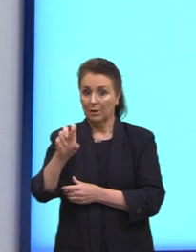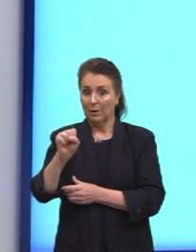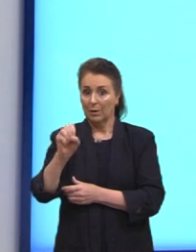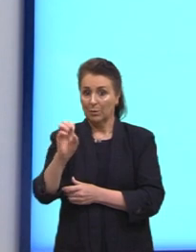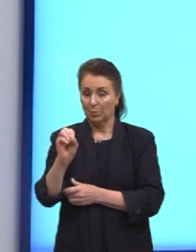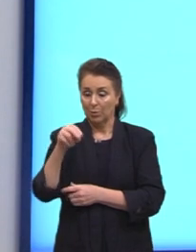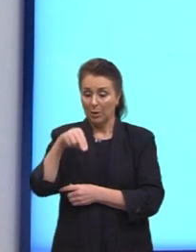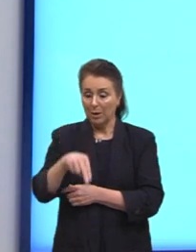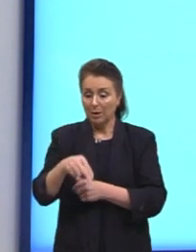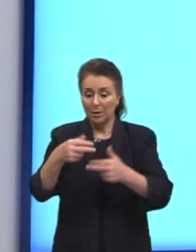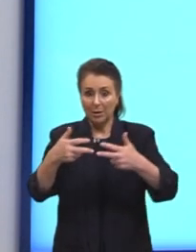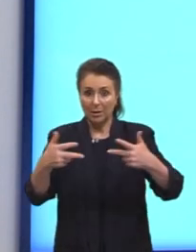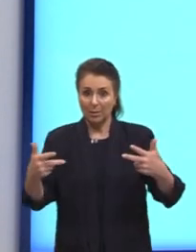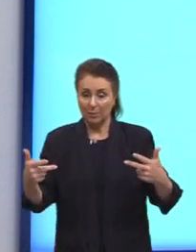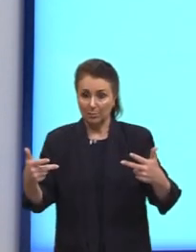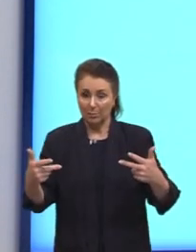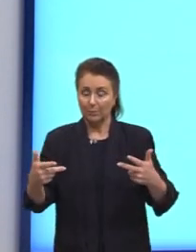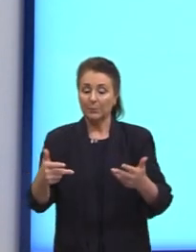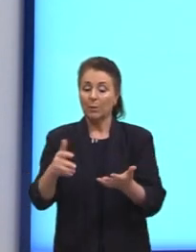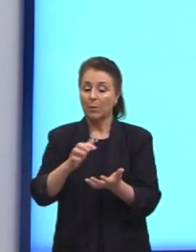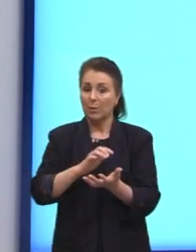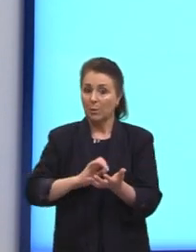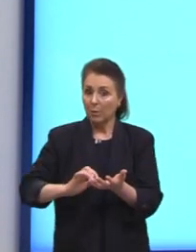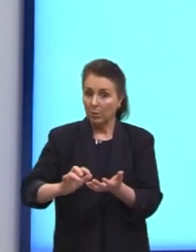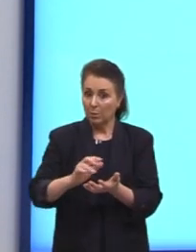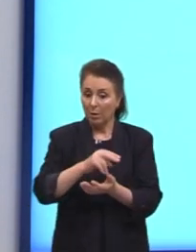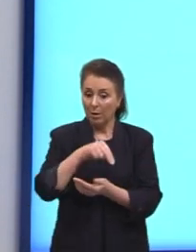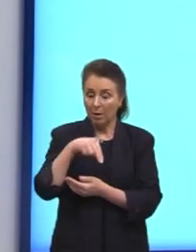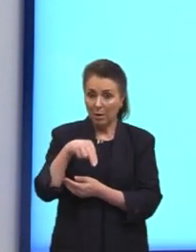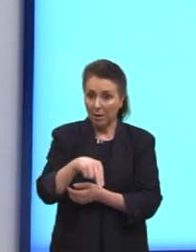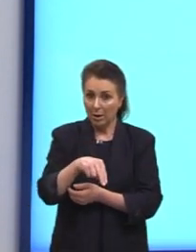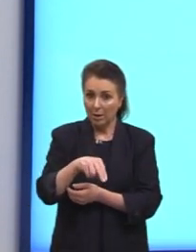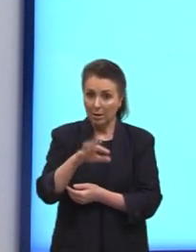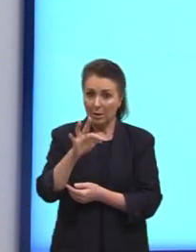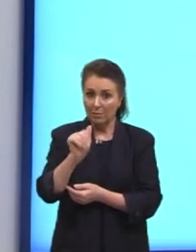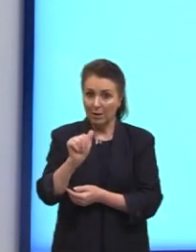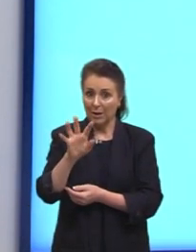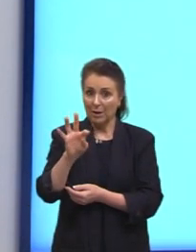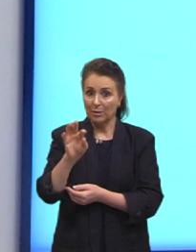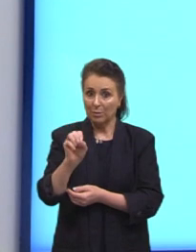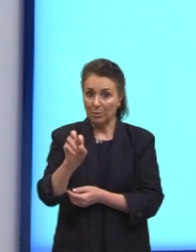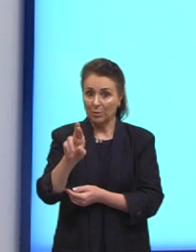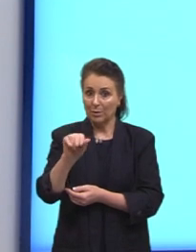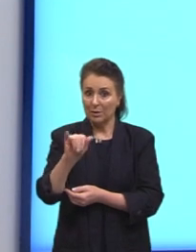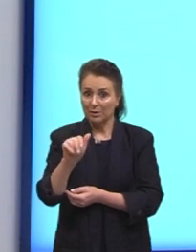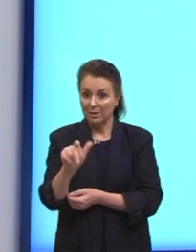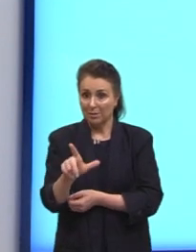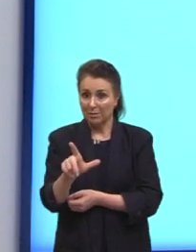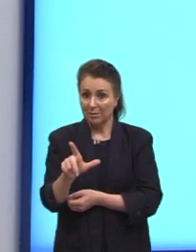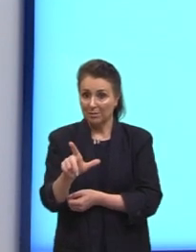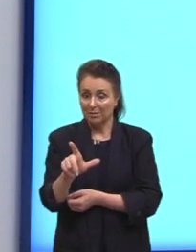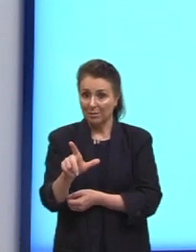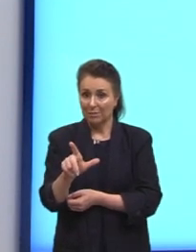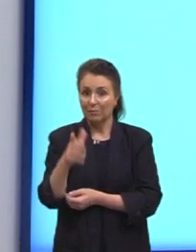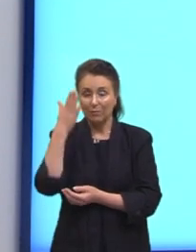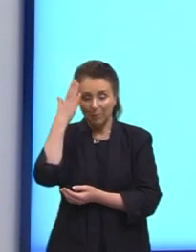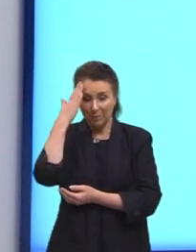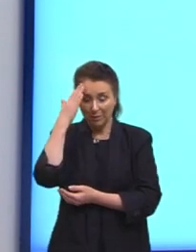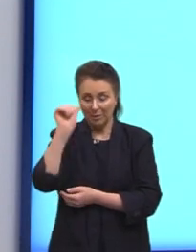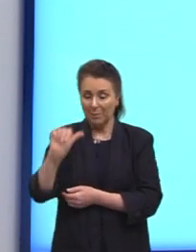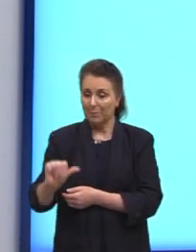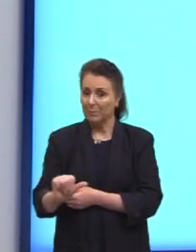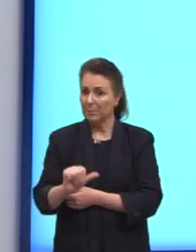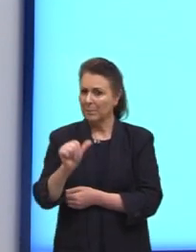permutação é simples. Nós calculamos então N fatorial. Vamos entender melhor. Como que a gente pode